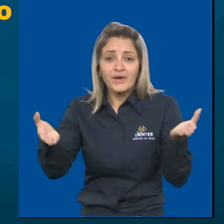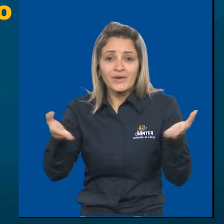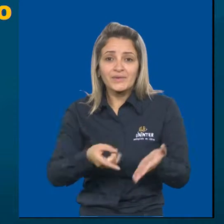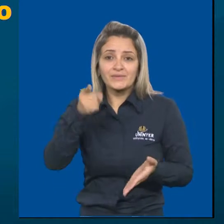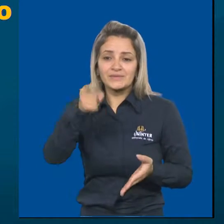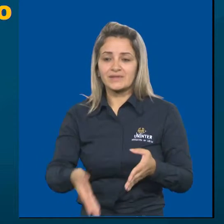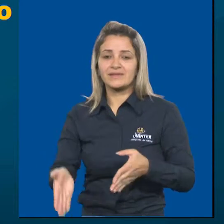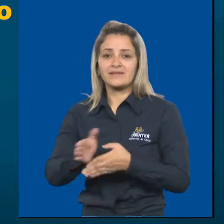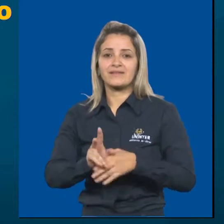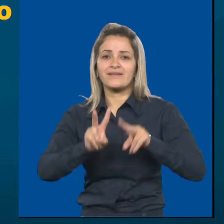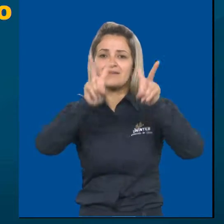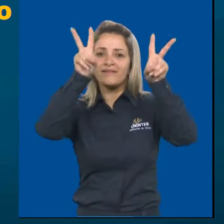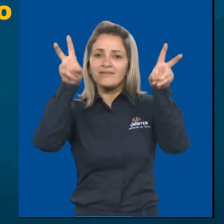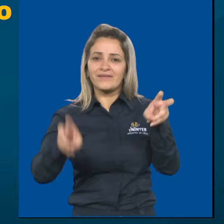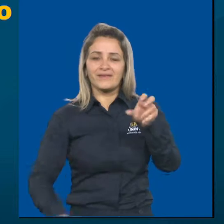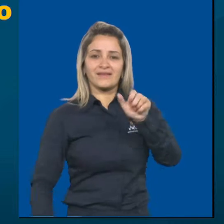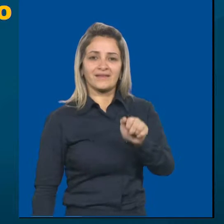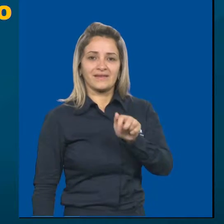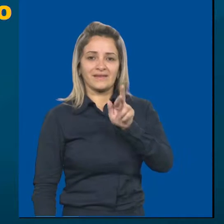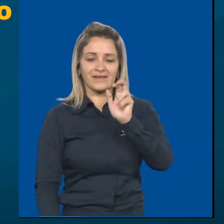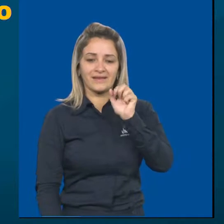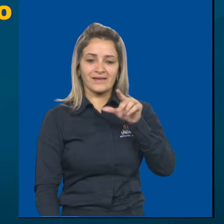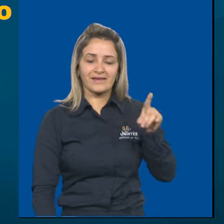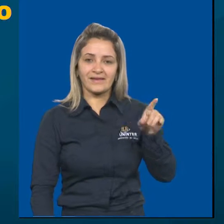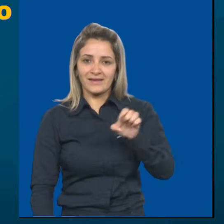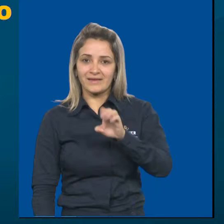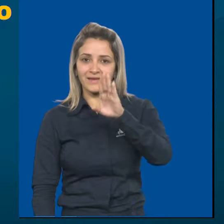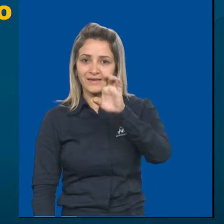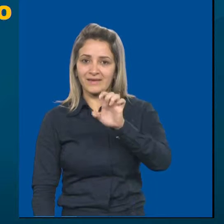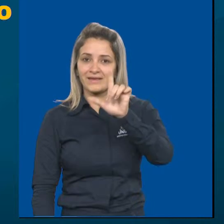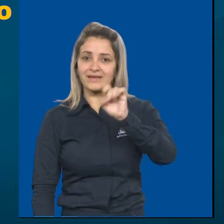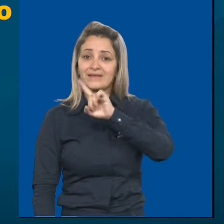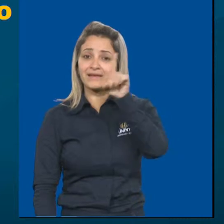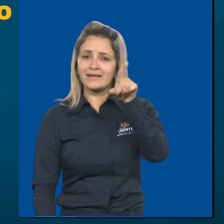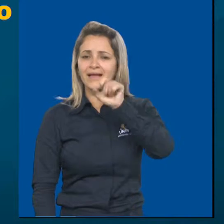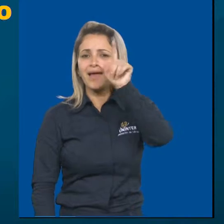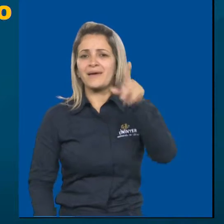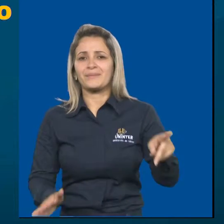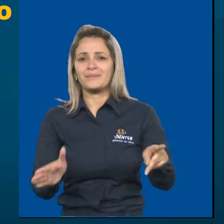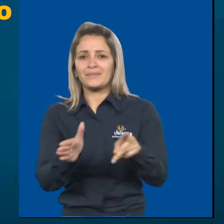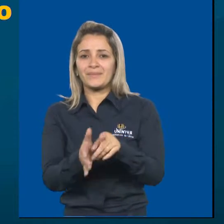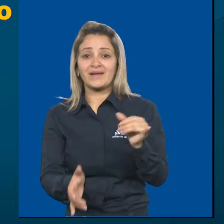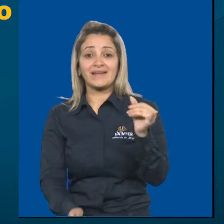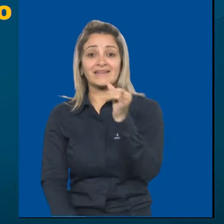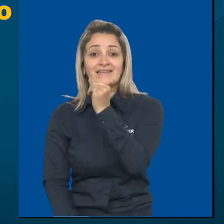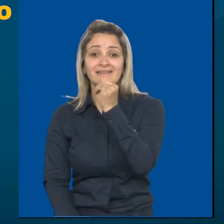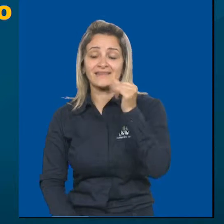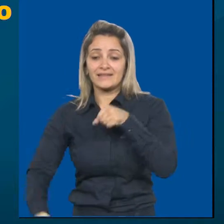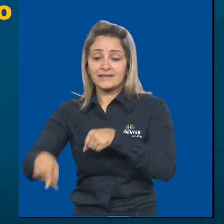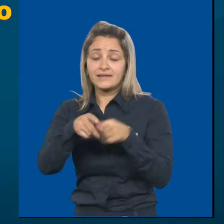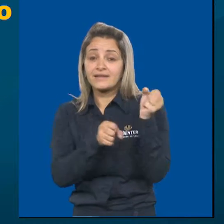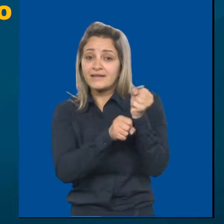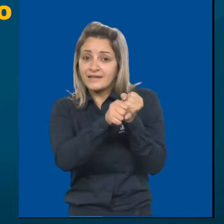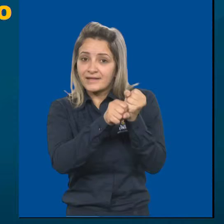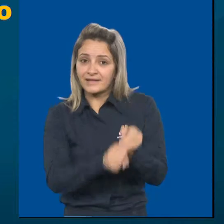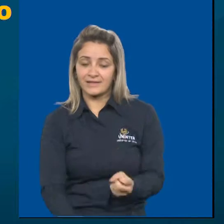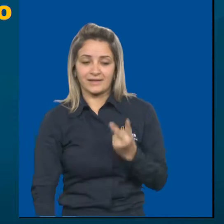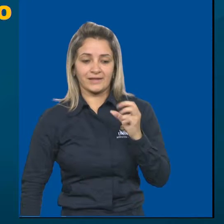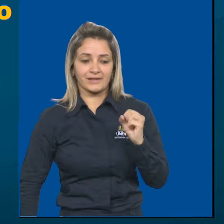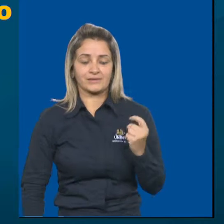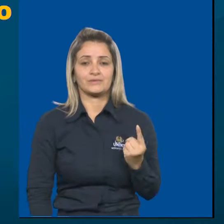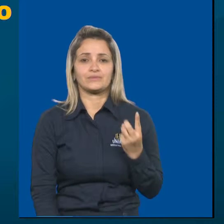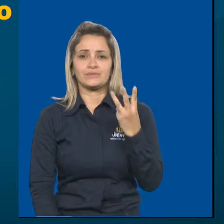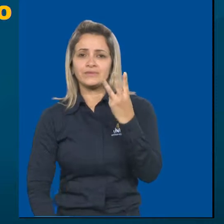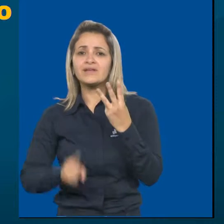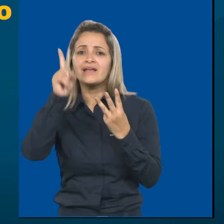A Grande Beleza, do diretor italiano Paolo Sorrentino, um filme de 2013 com o roteiro do próprio diretor